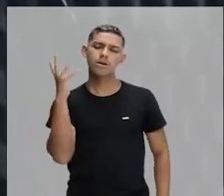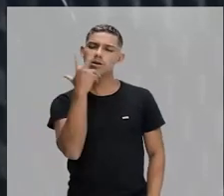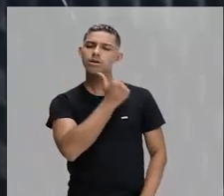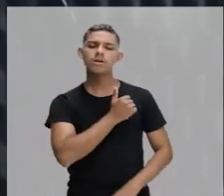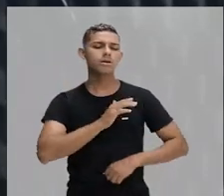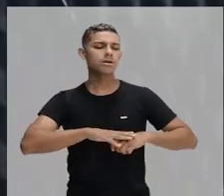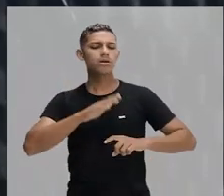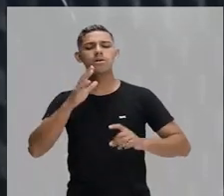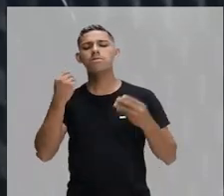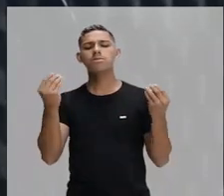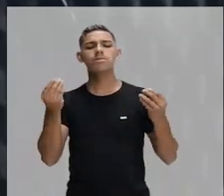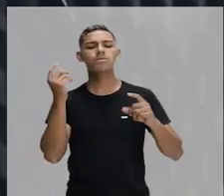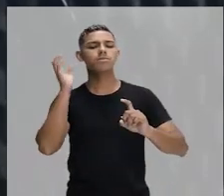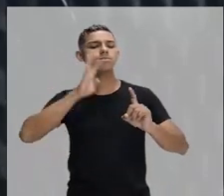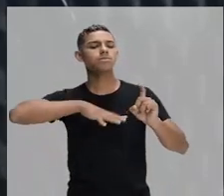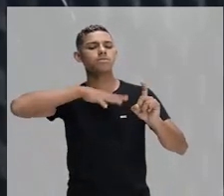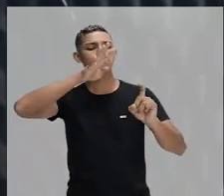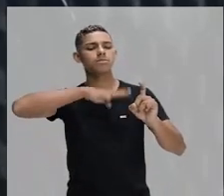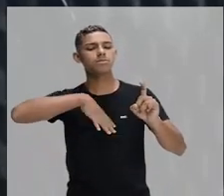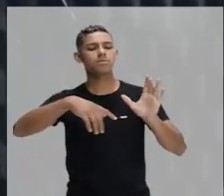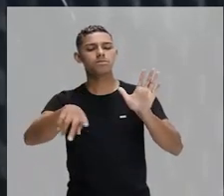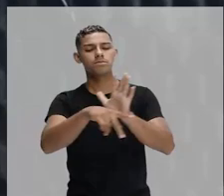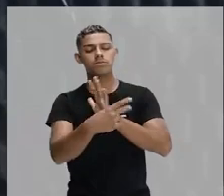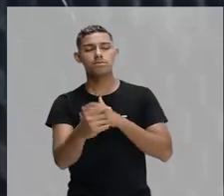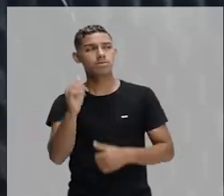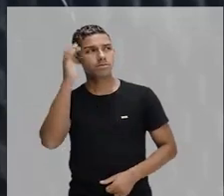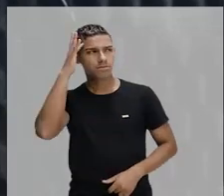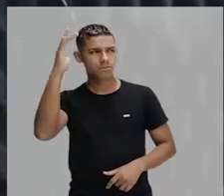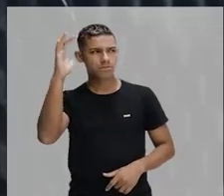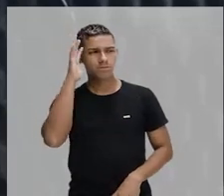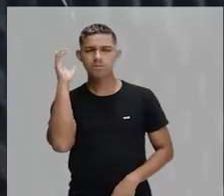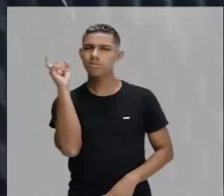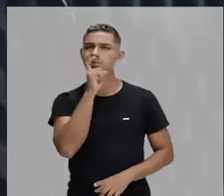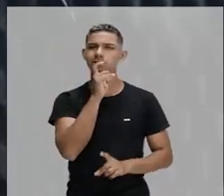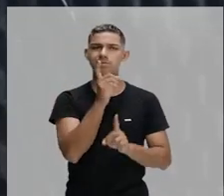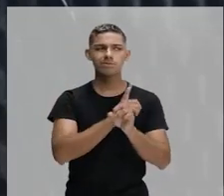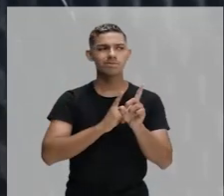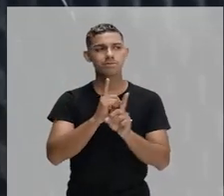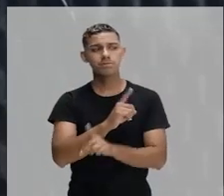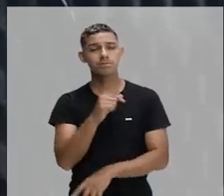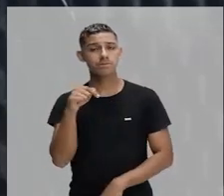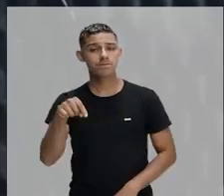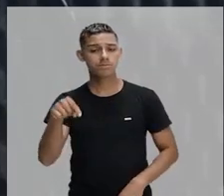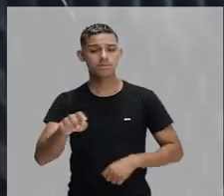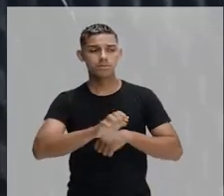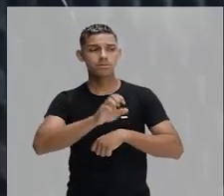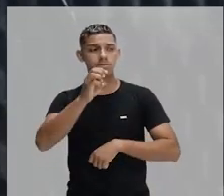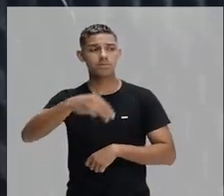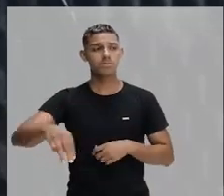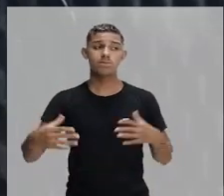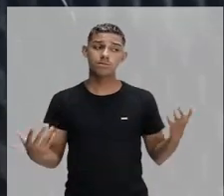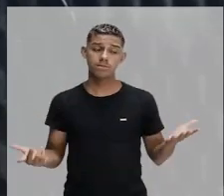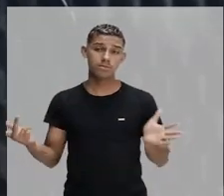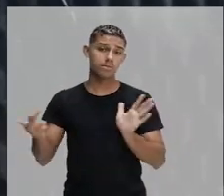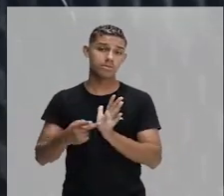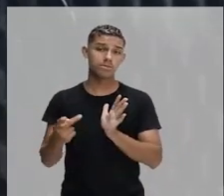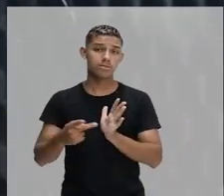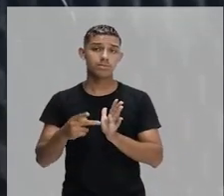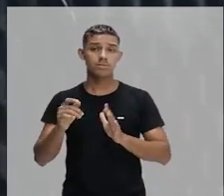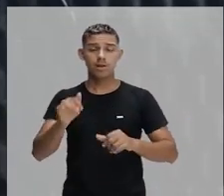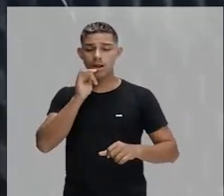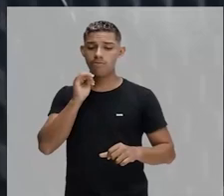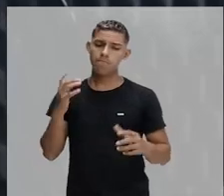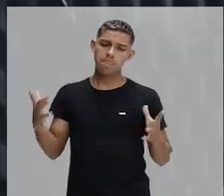esse mito? Por que surgiu essa informação? Que o melhor português é o português do Maranhão? Na verdade, apenas por uma